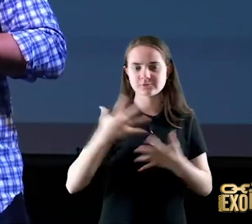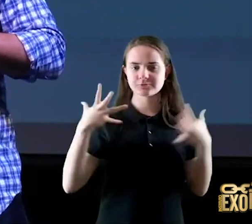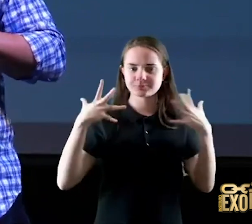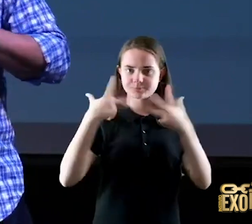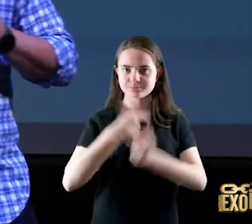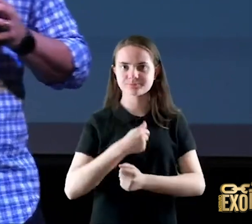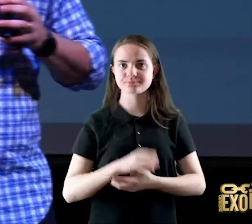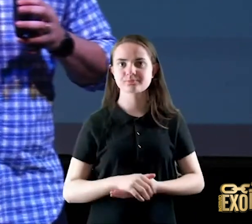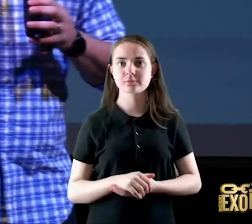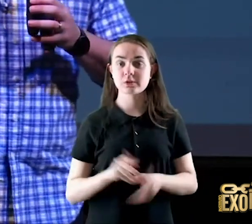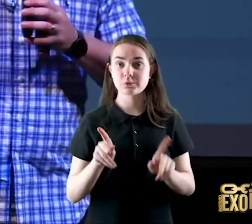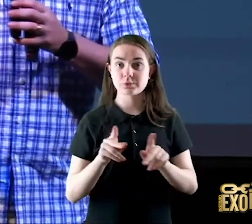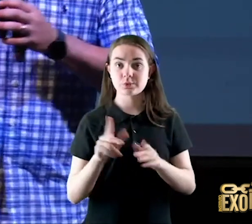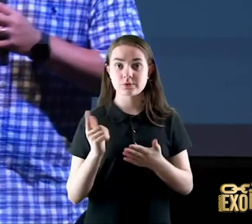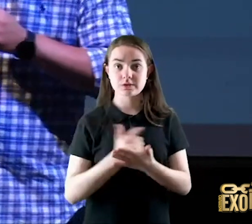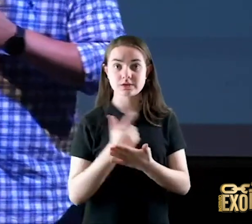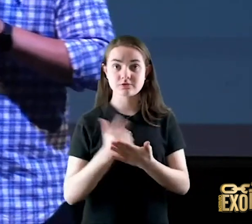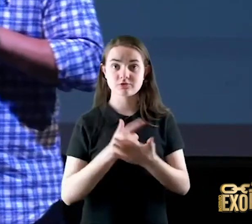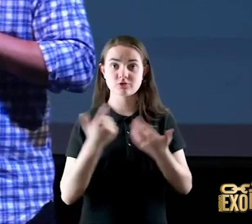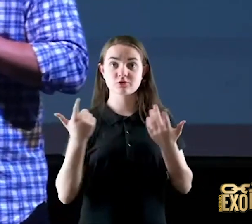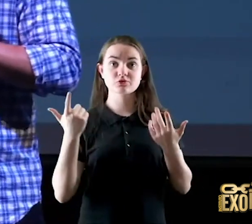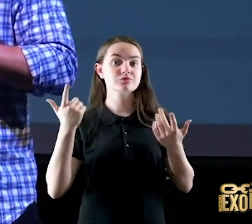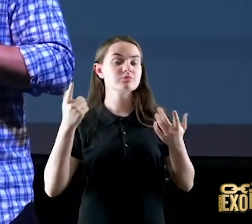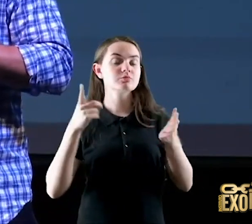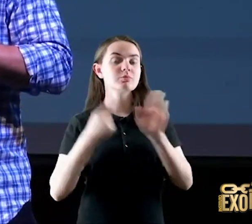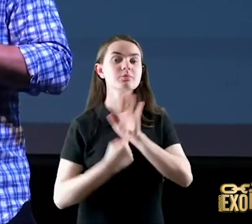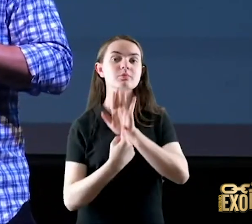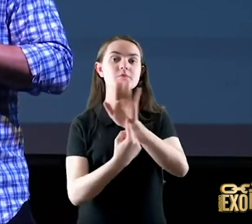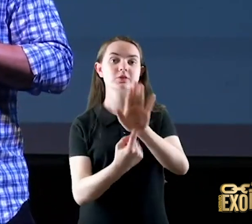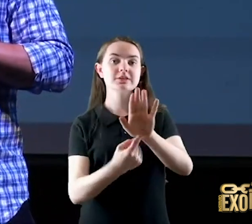porque é um livro onde o cordeiro vence